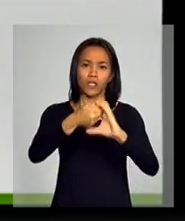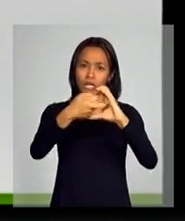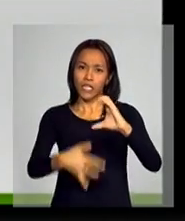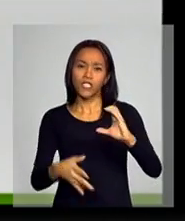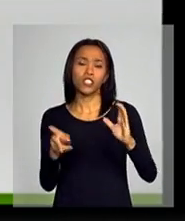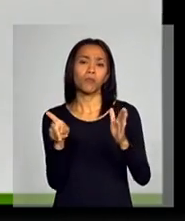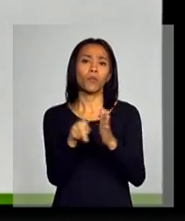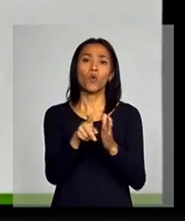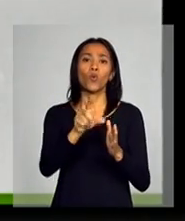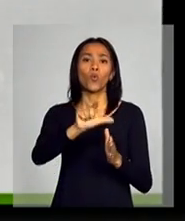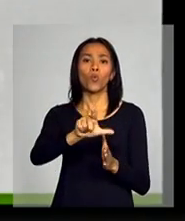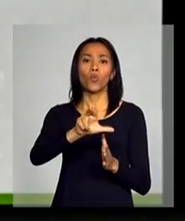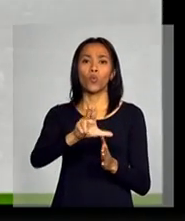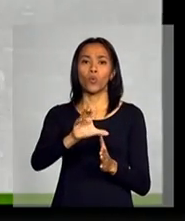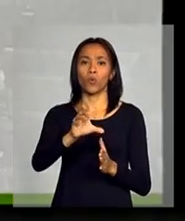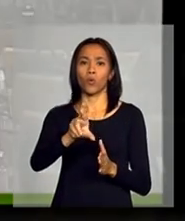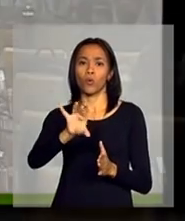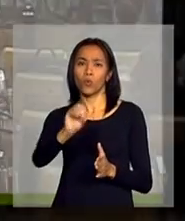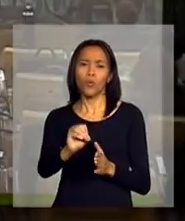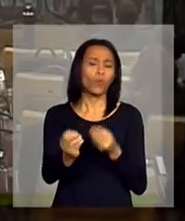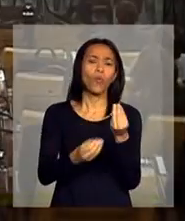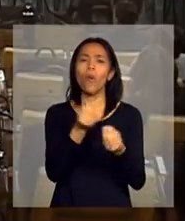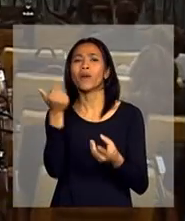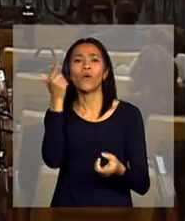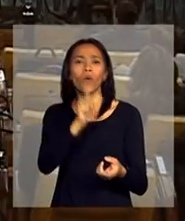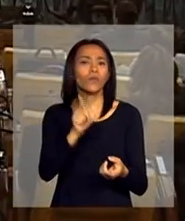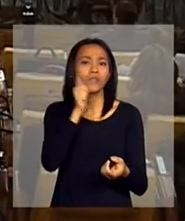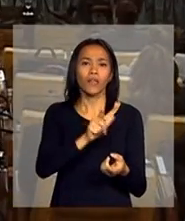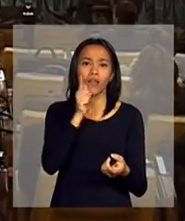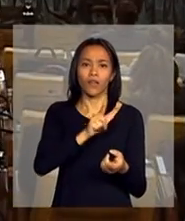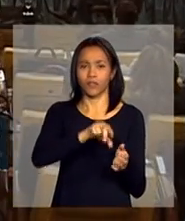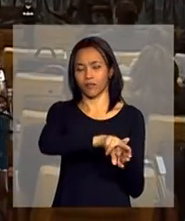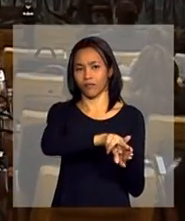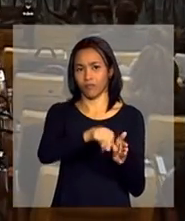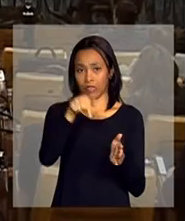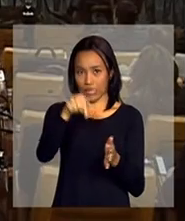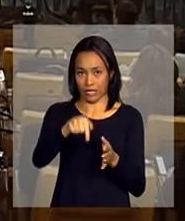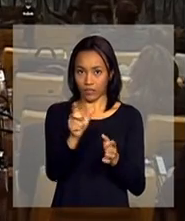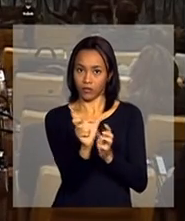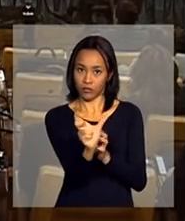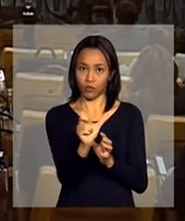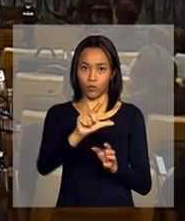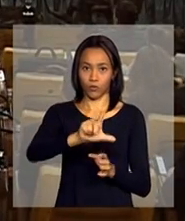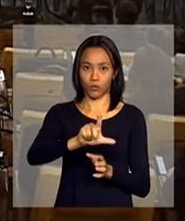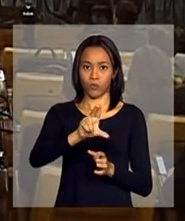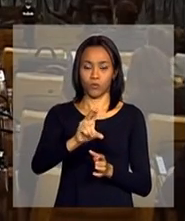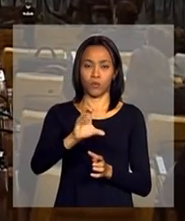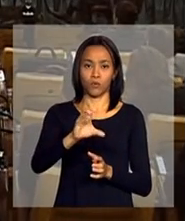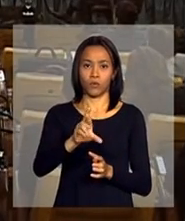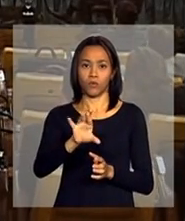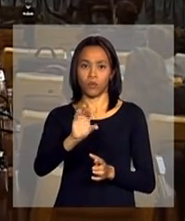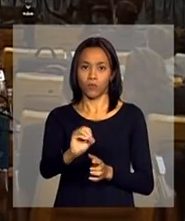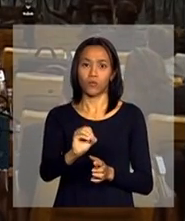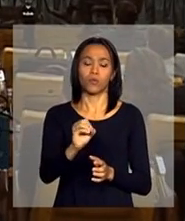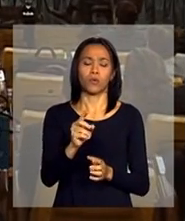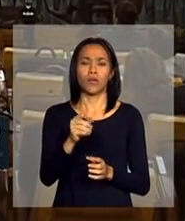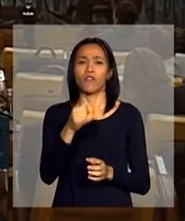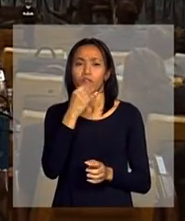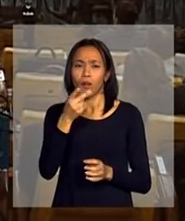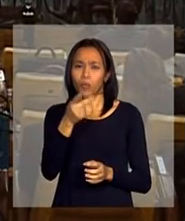O que causa o lucro? Como é que gênero, cor, idade, educação, para pegar um pouco a preocupação do Jorge,